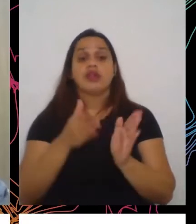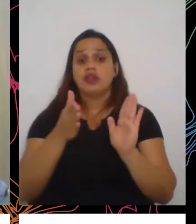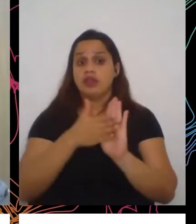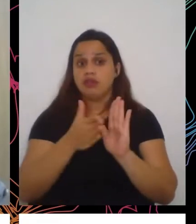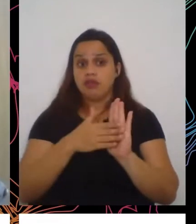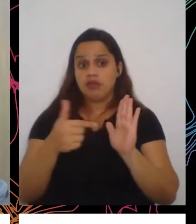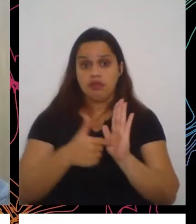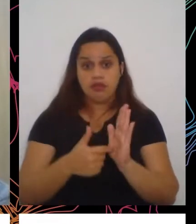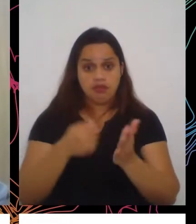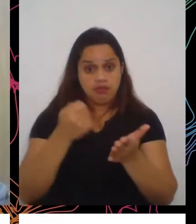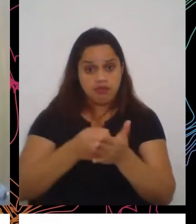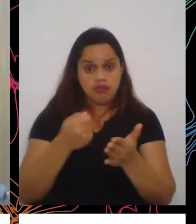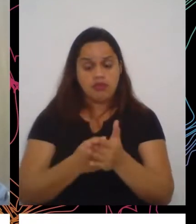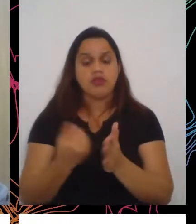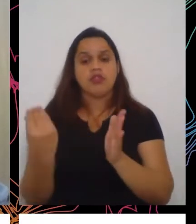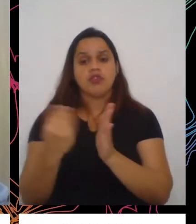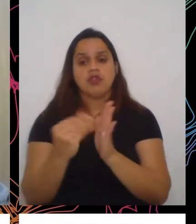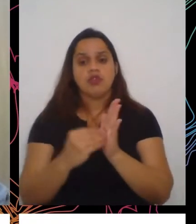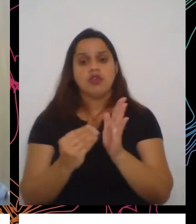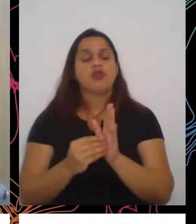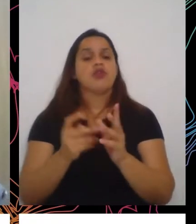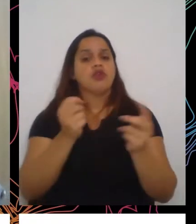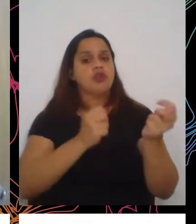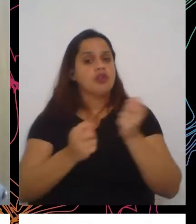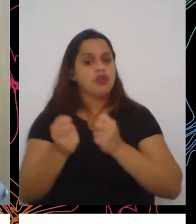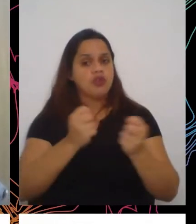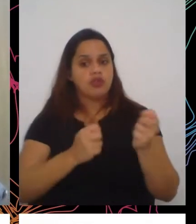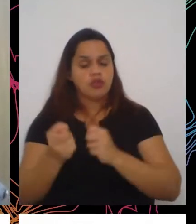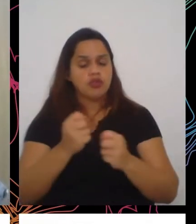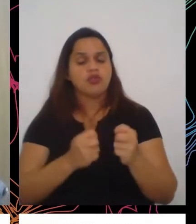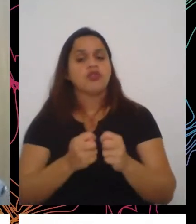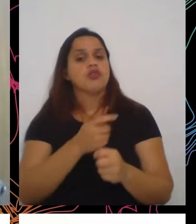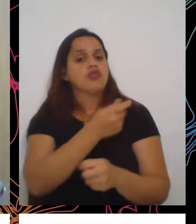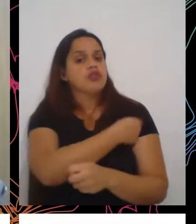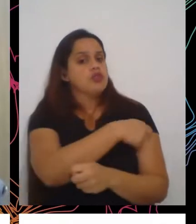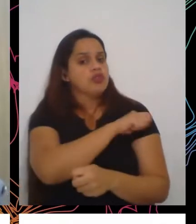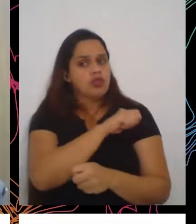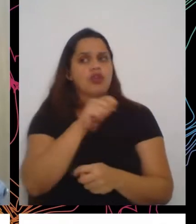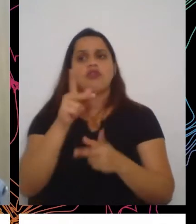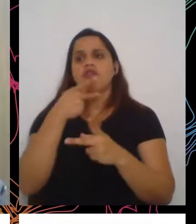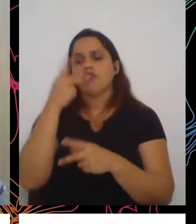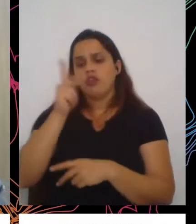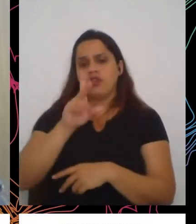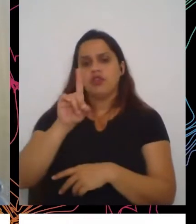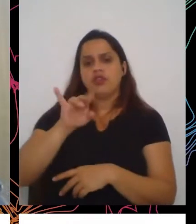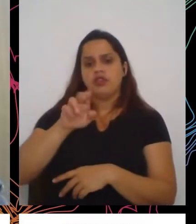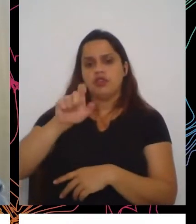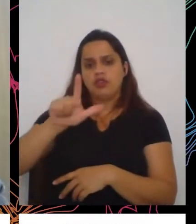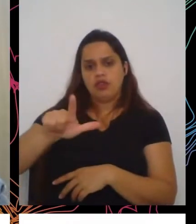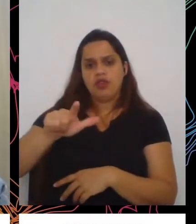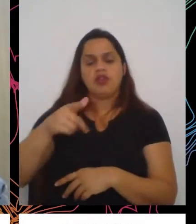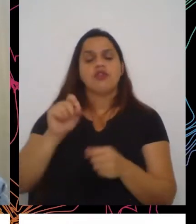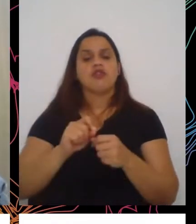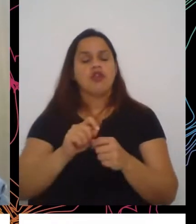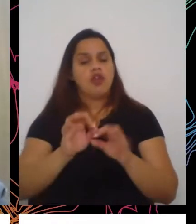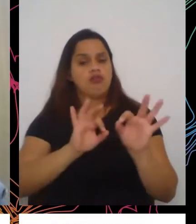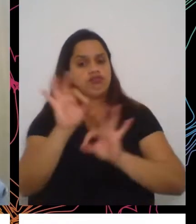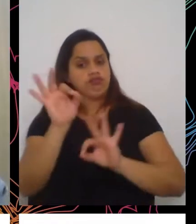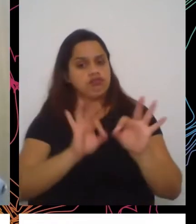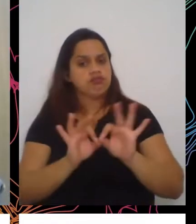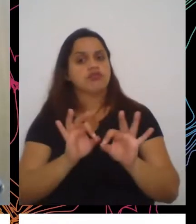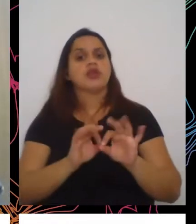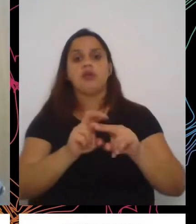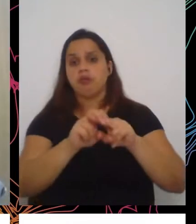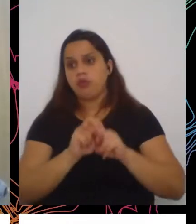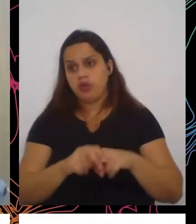que colocaram um ajuste fiscal, como falou o Daniel, e a gente está nessa batida única, né, de ajuste fiscal em detrimento da vida,